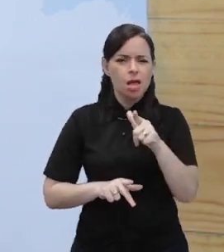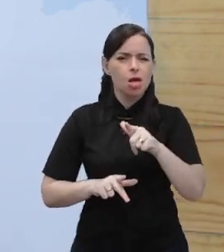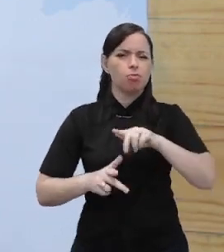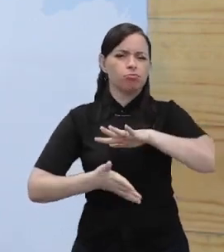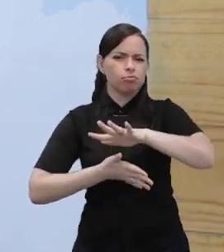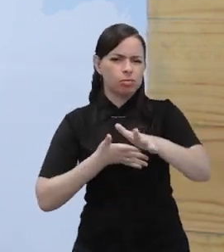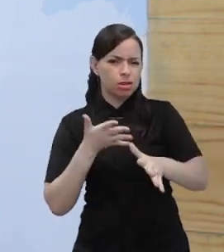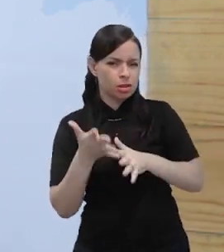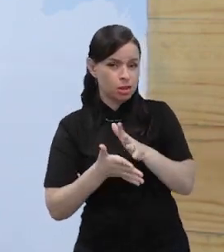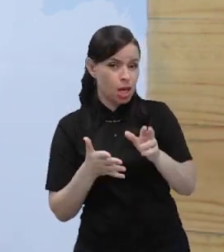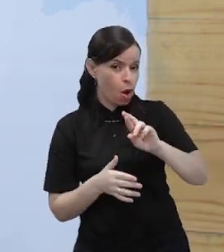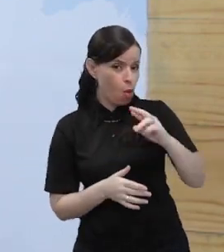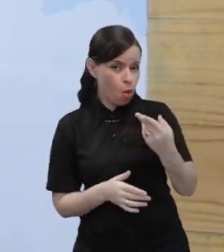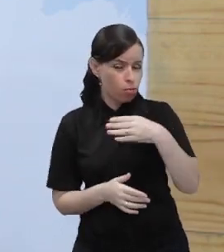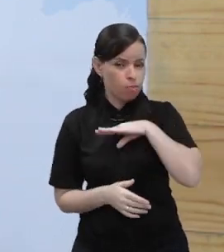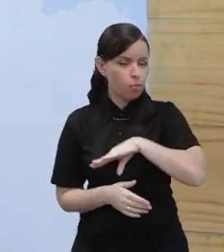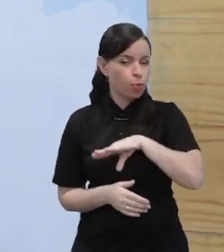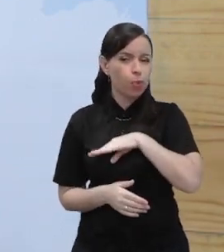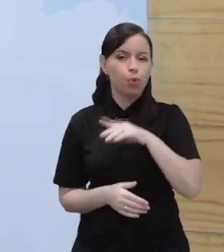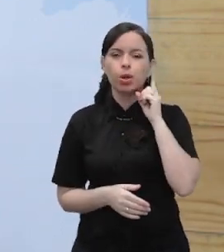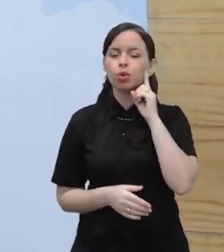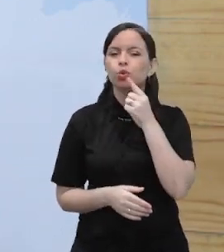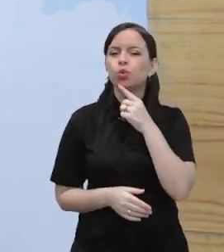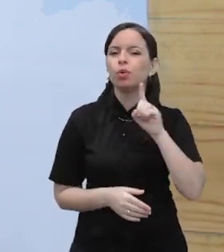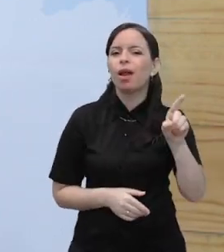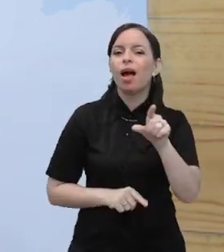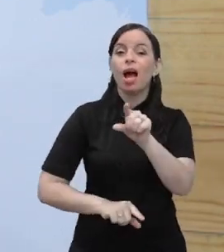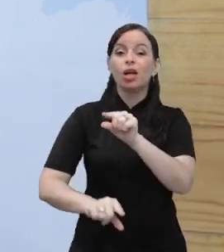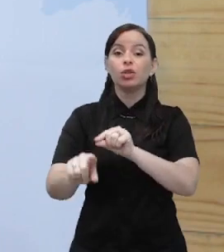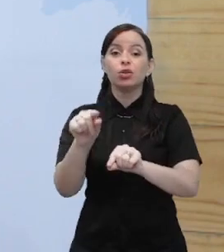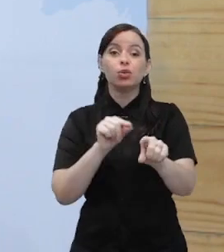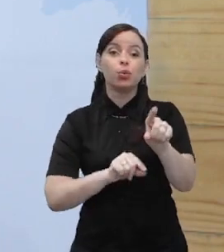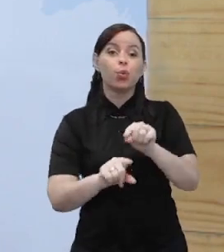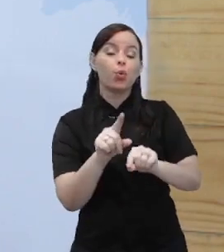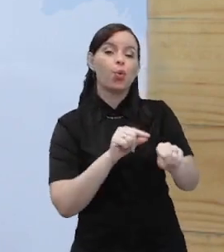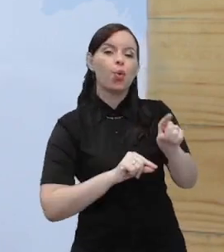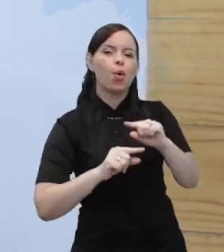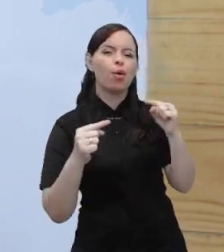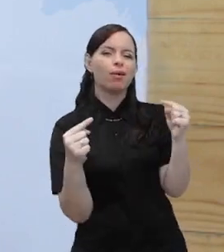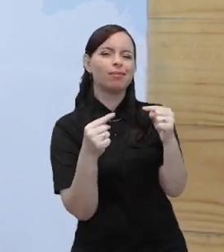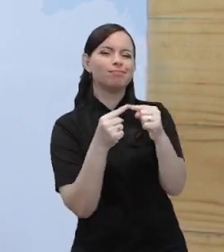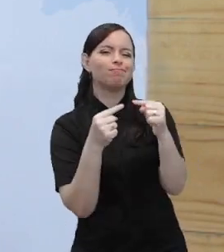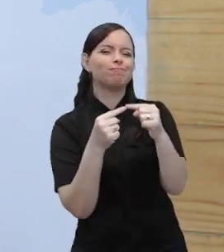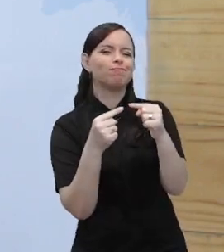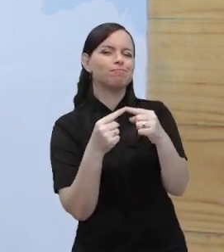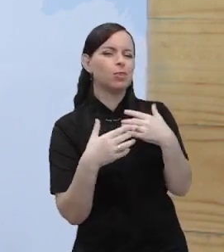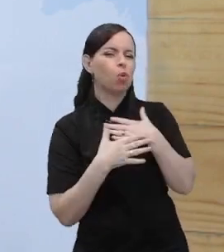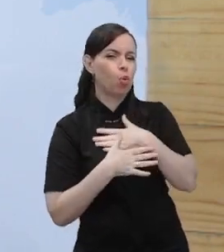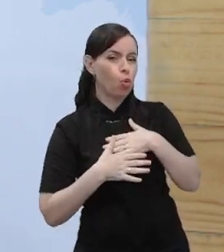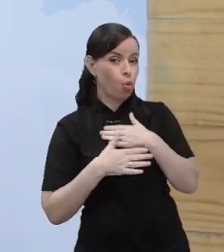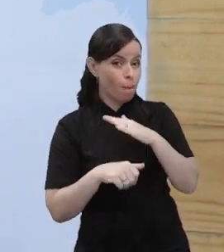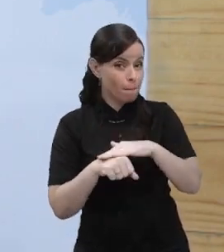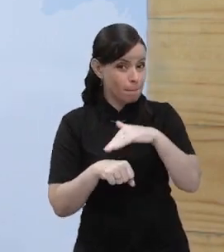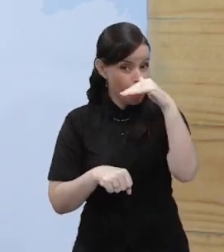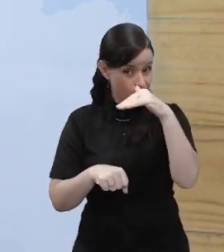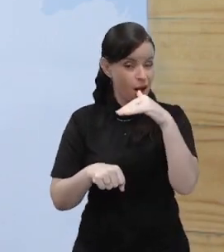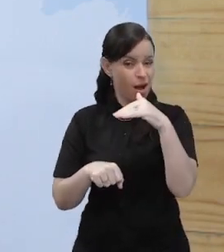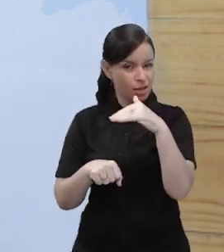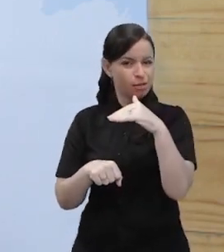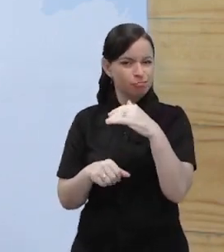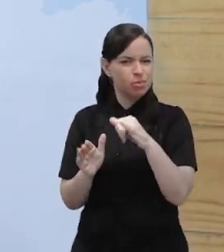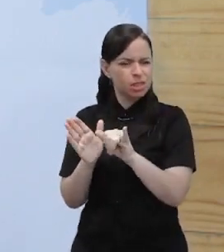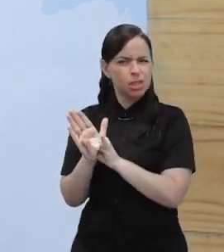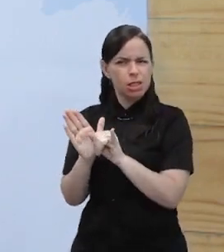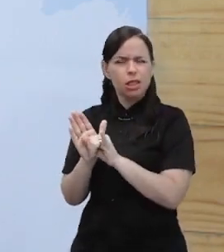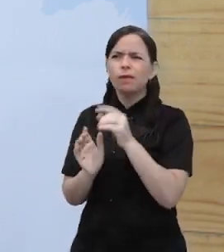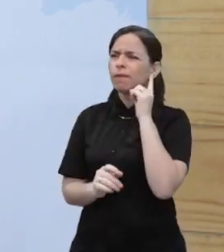língua portuguesa. E os surdos, eles escolhem pela oferta da língua, porque os surdos ali, eles se identificam como surdos,